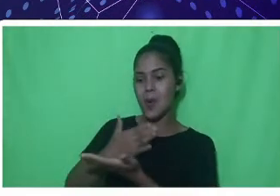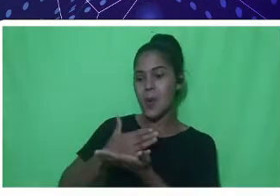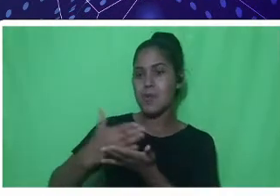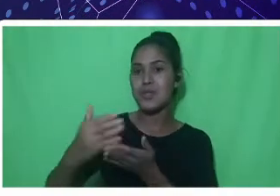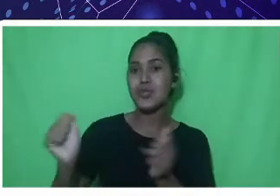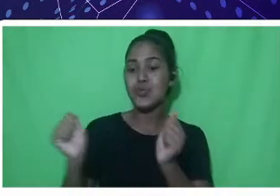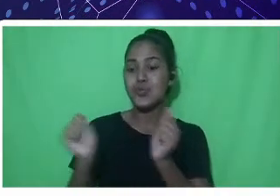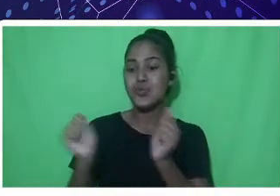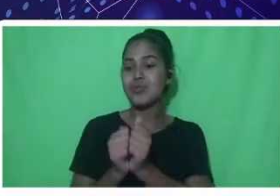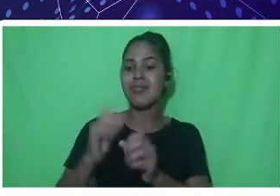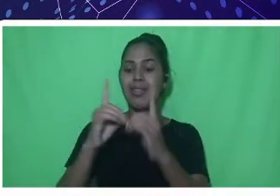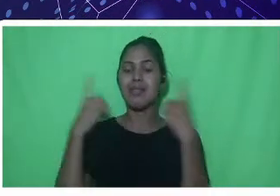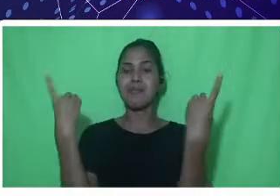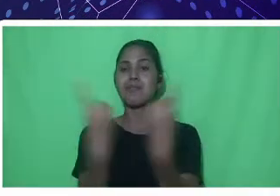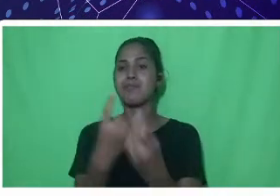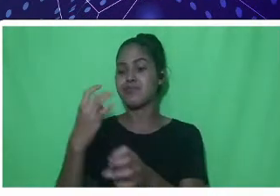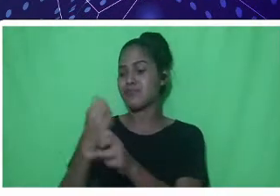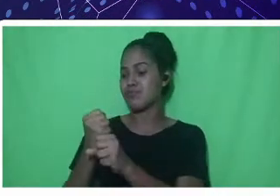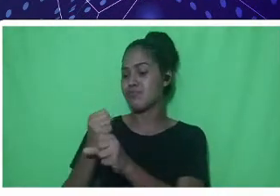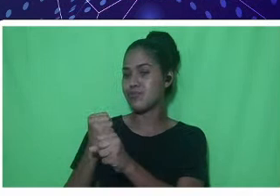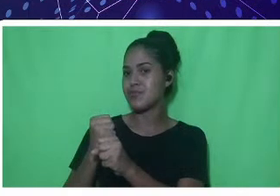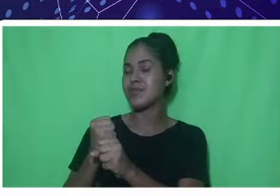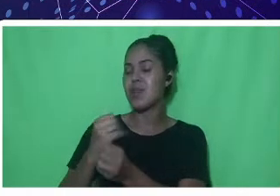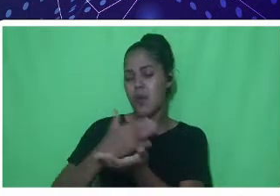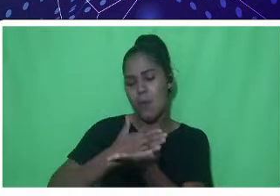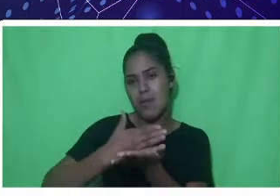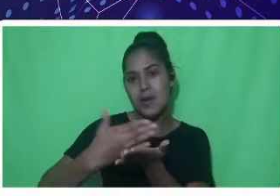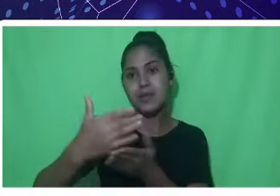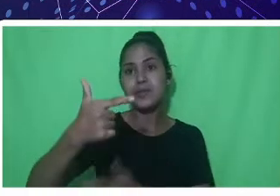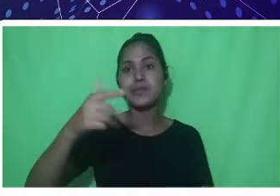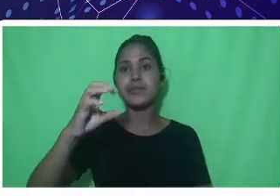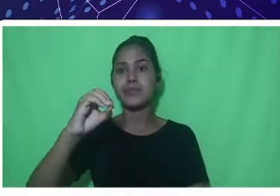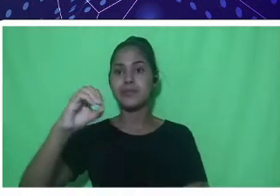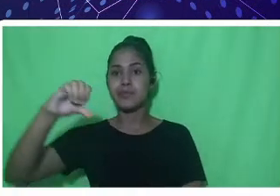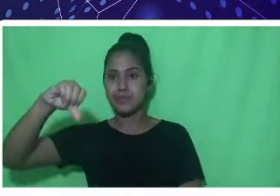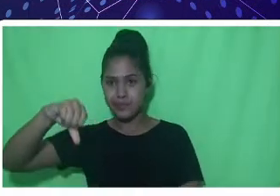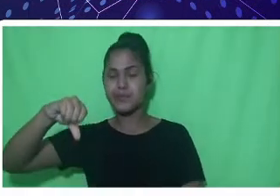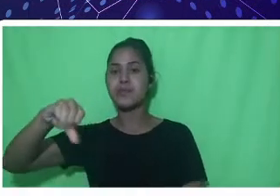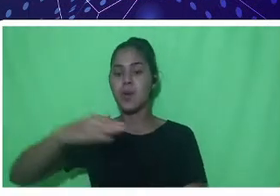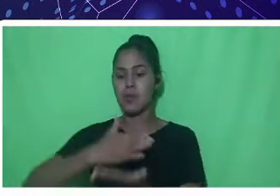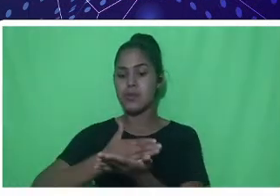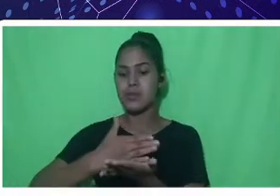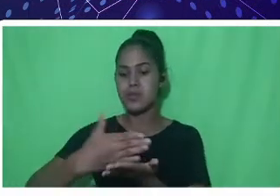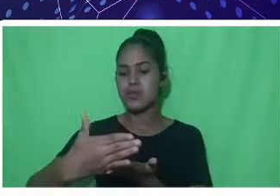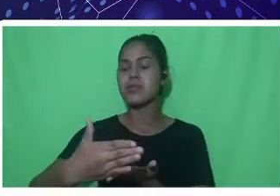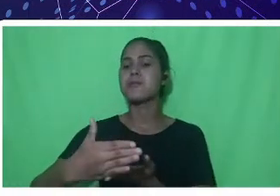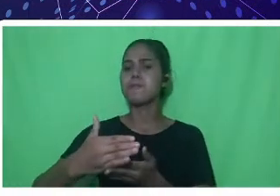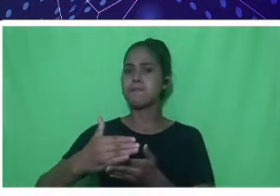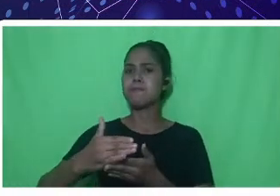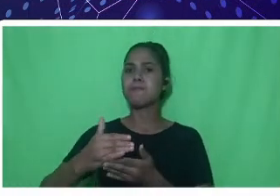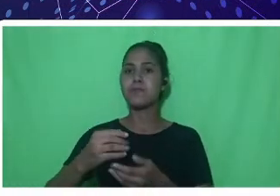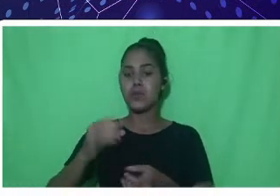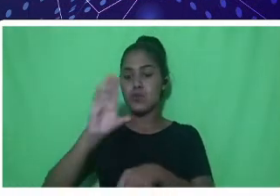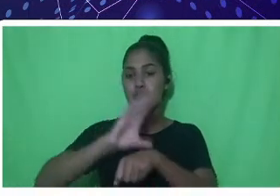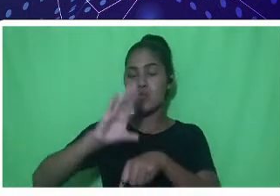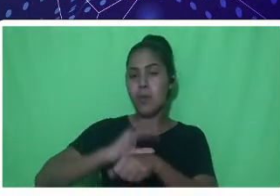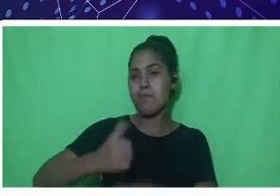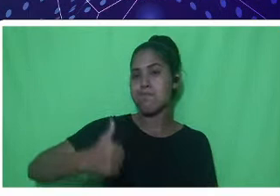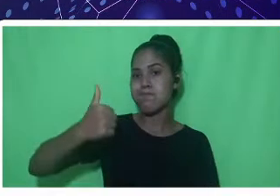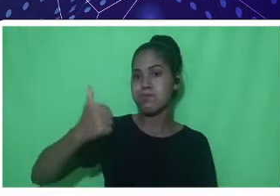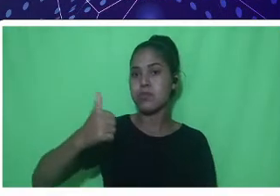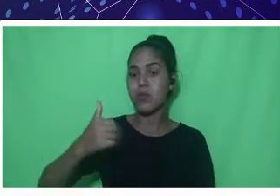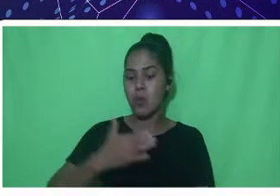ano, deu-se início a primeira turma através do vestibular 2009-02. Ainda em estrutura física própria,